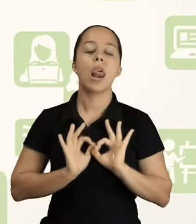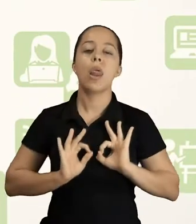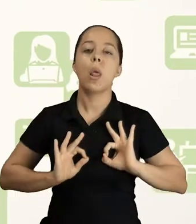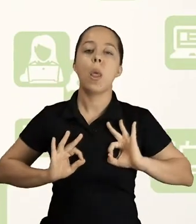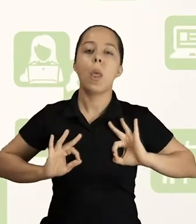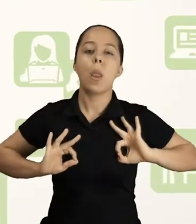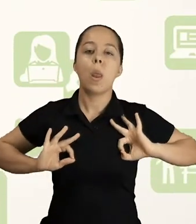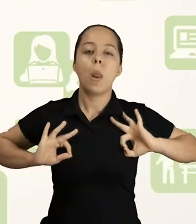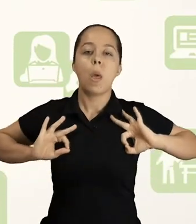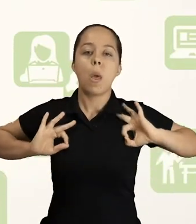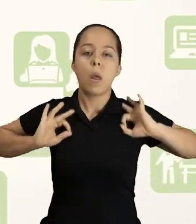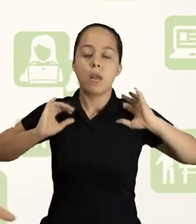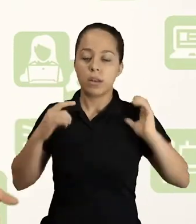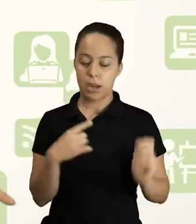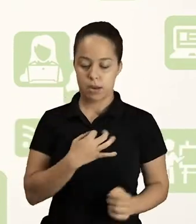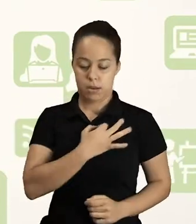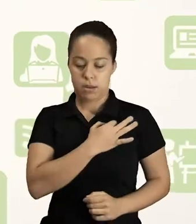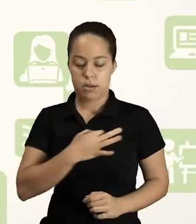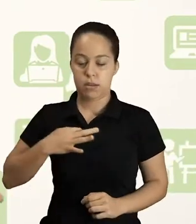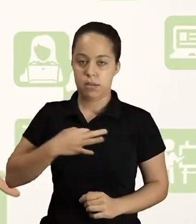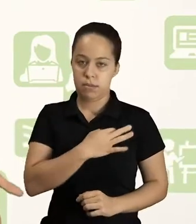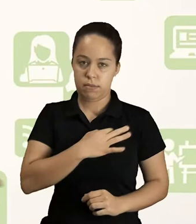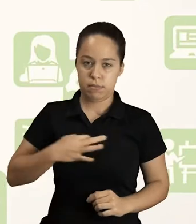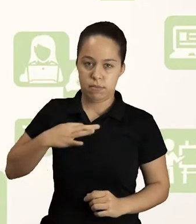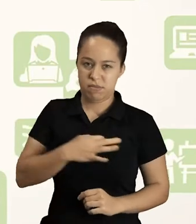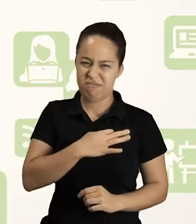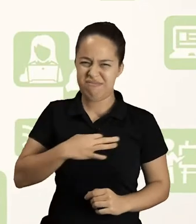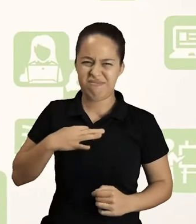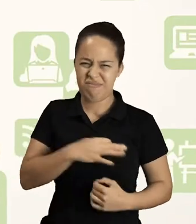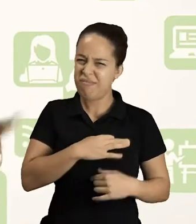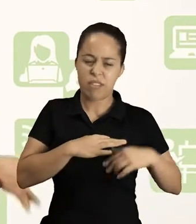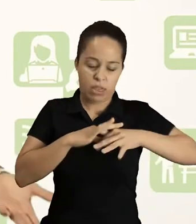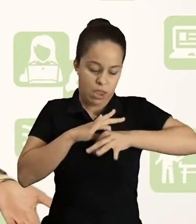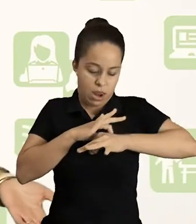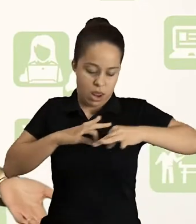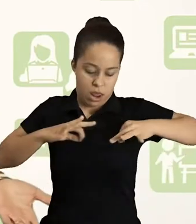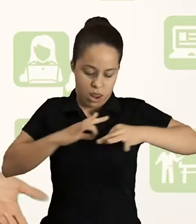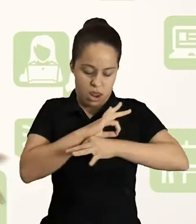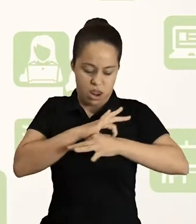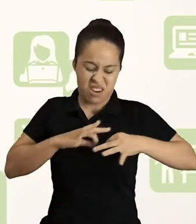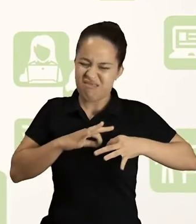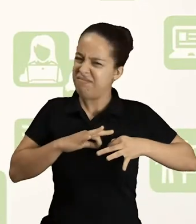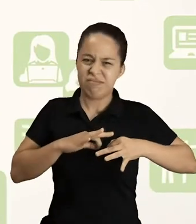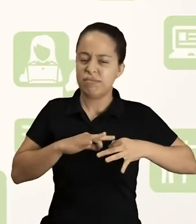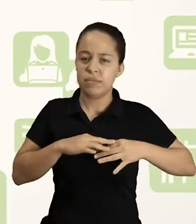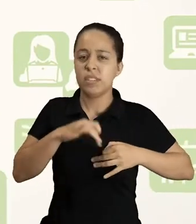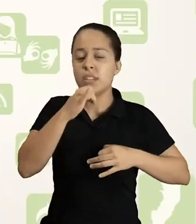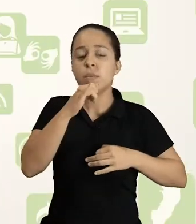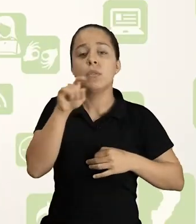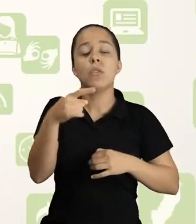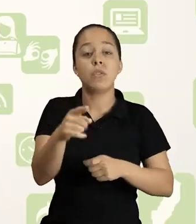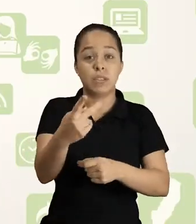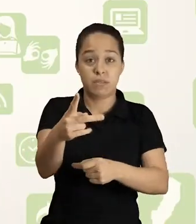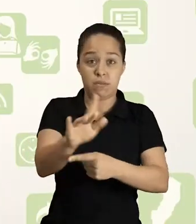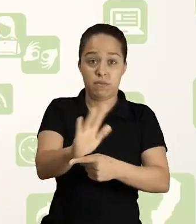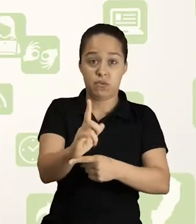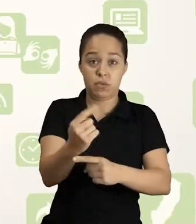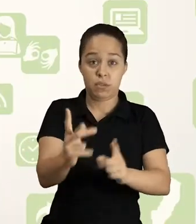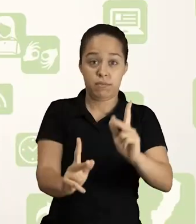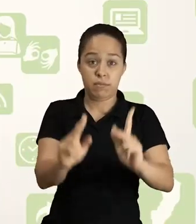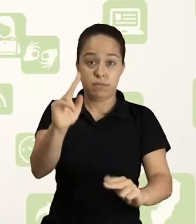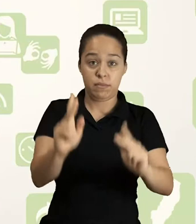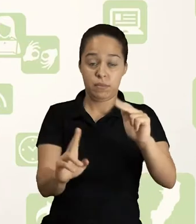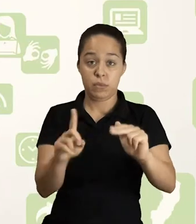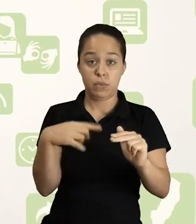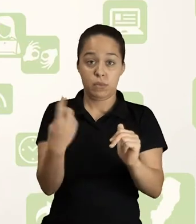como pulseiras de metal ou brilhantes, e colares que ficam esbarrando no microfone de lapela. Inúmeras